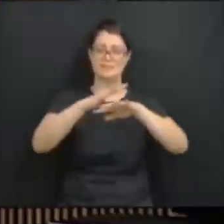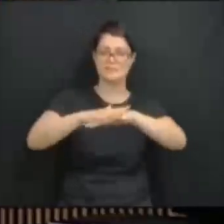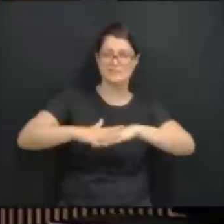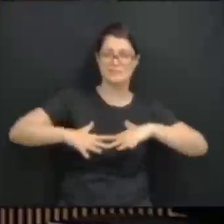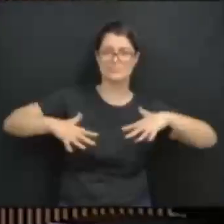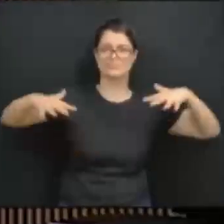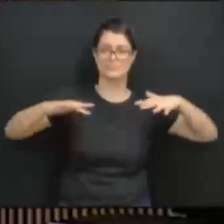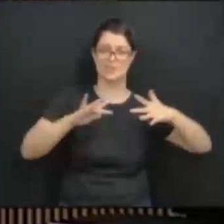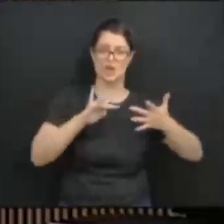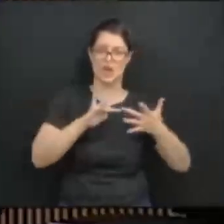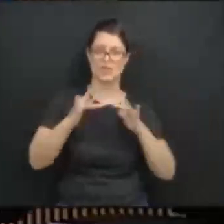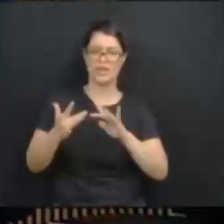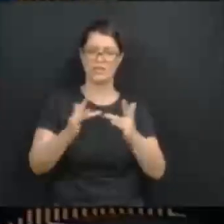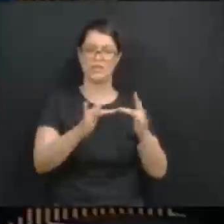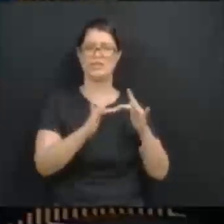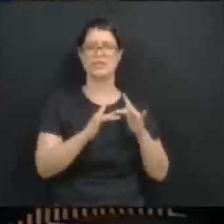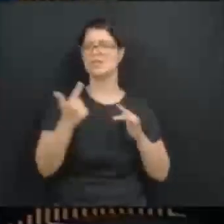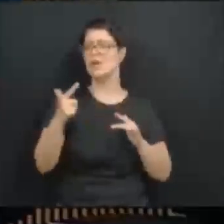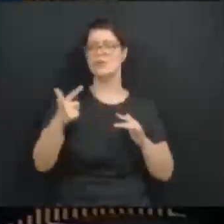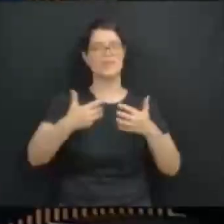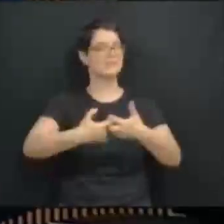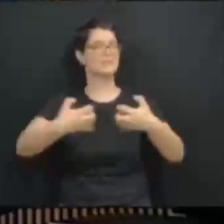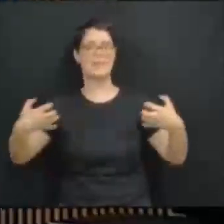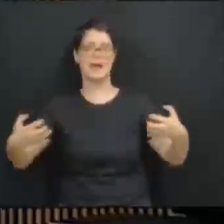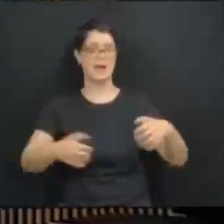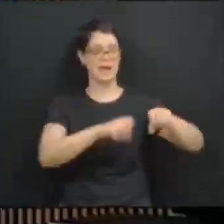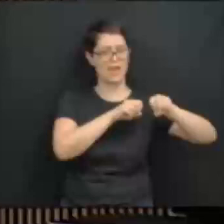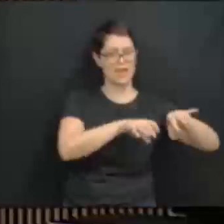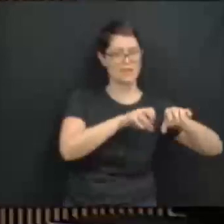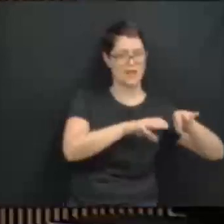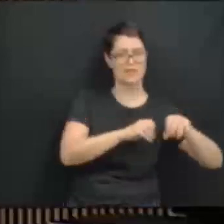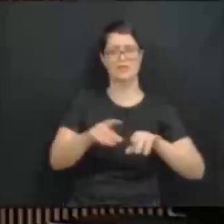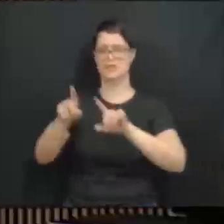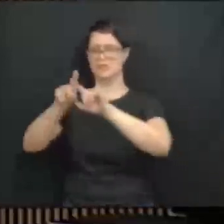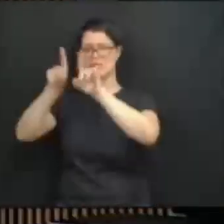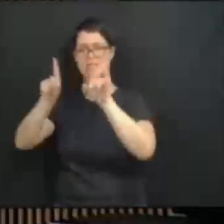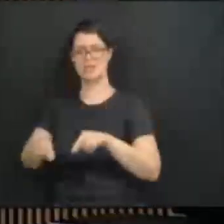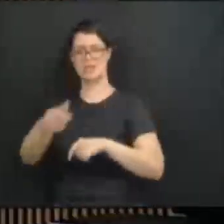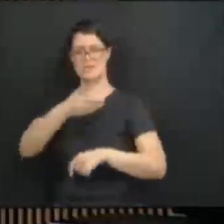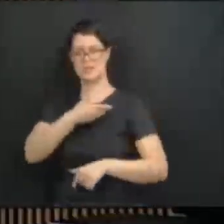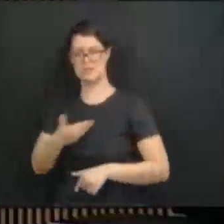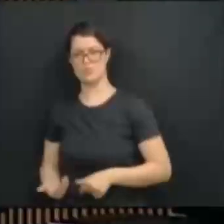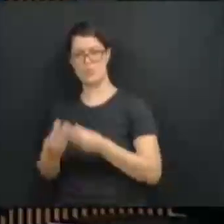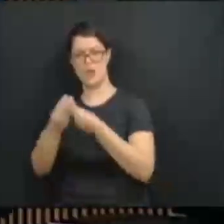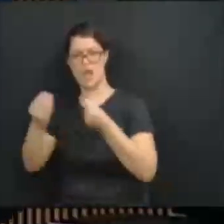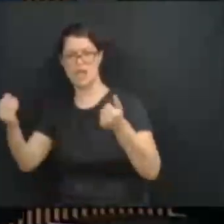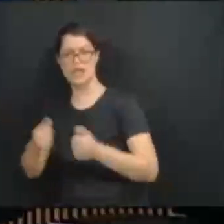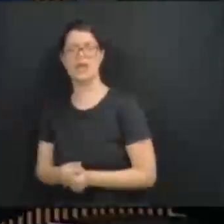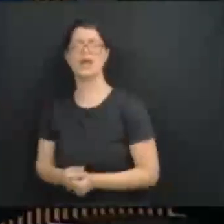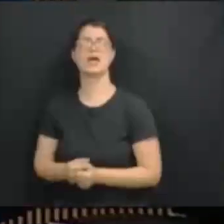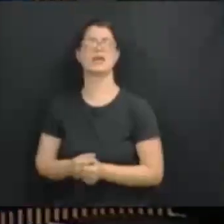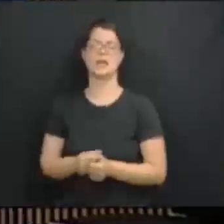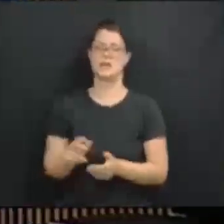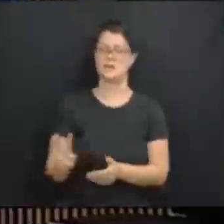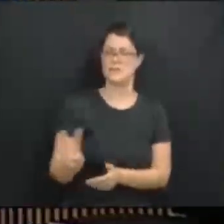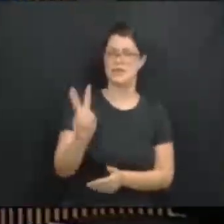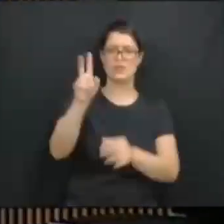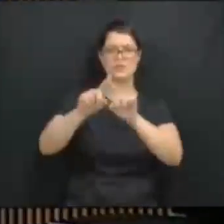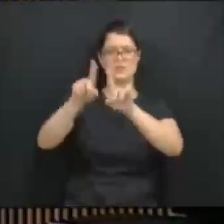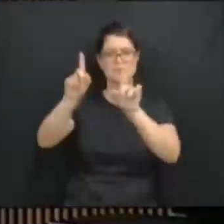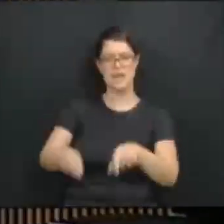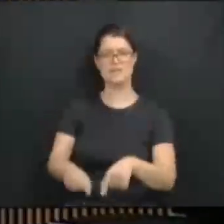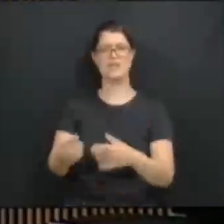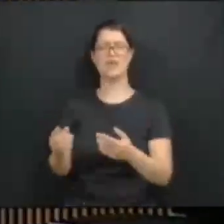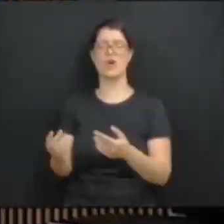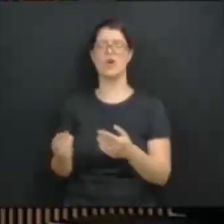luta da educação não está dissociada da luta do serviço público de qualidade, da valorização dos servidores públicos. E vice